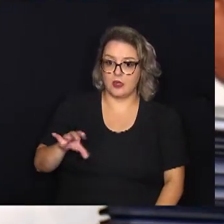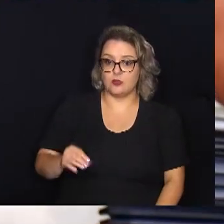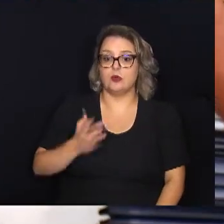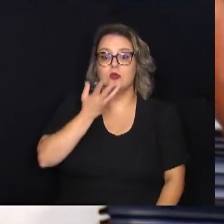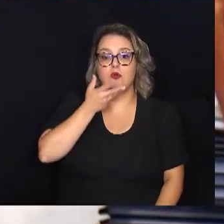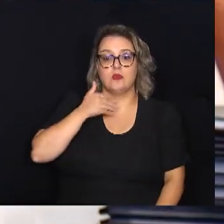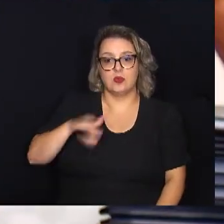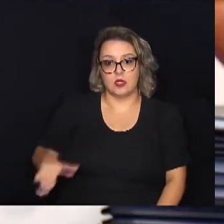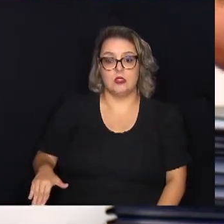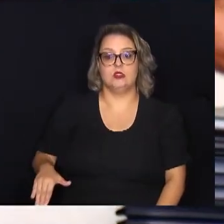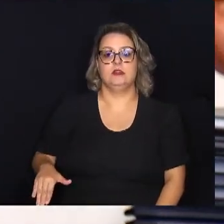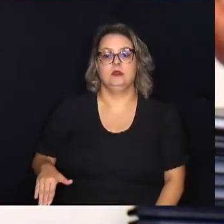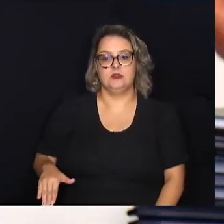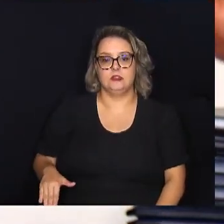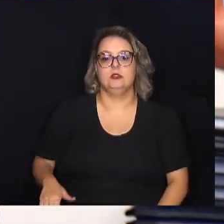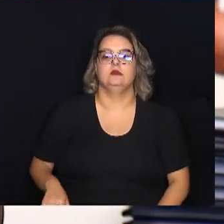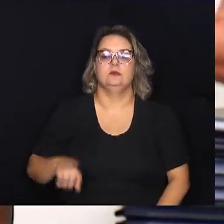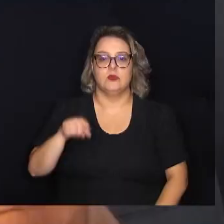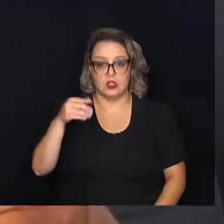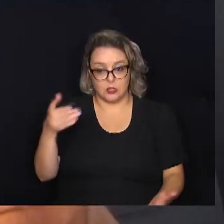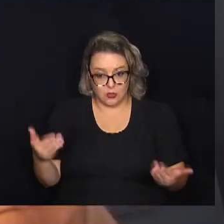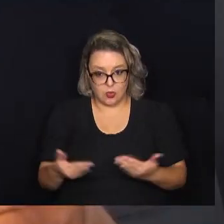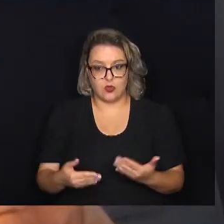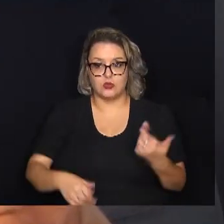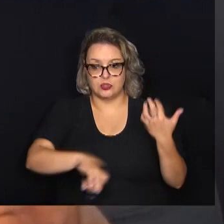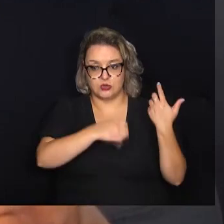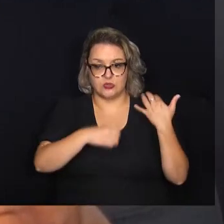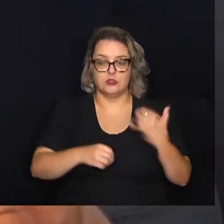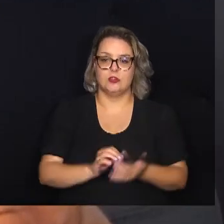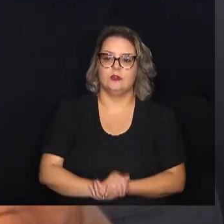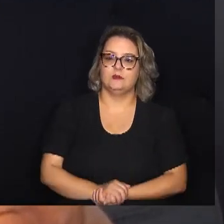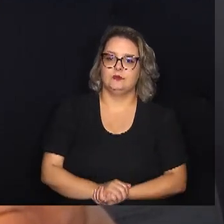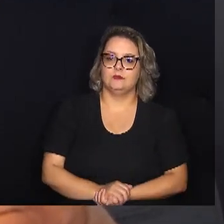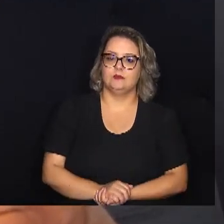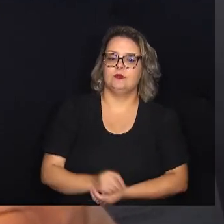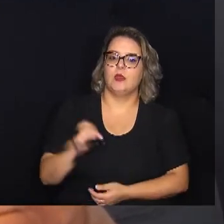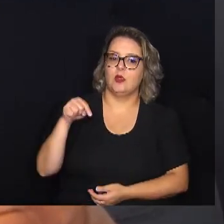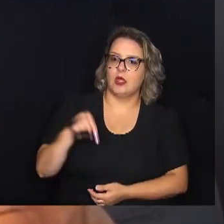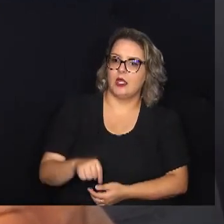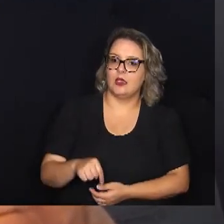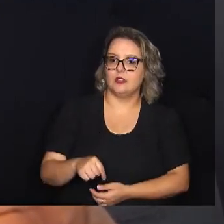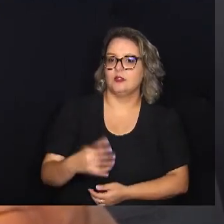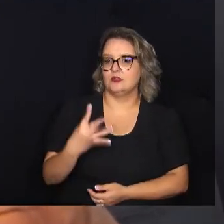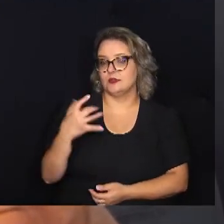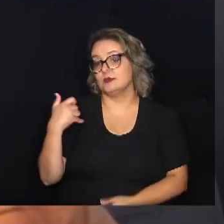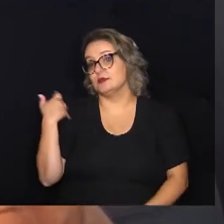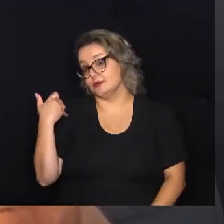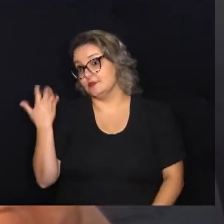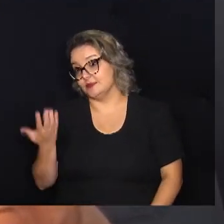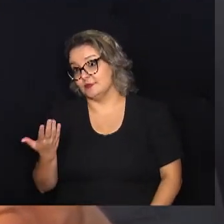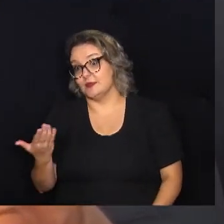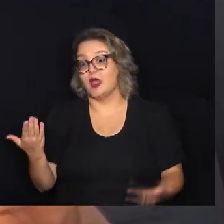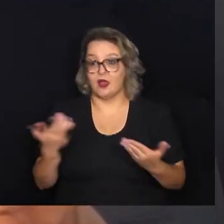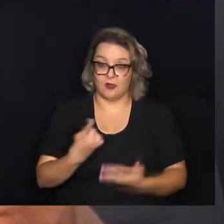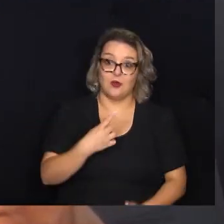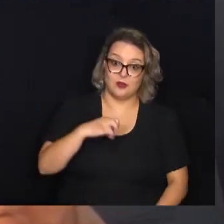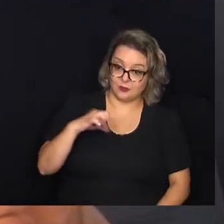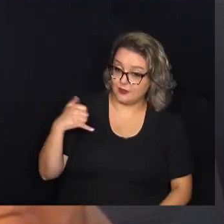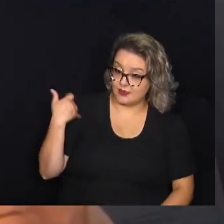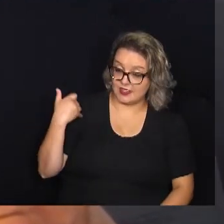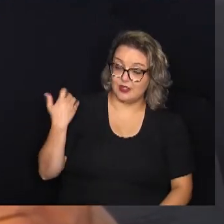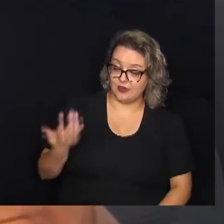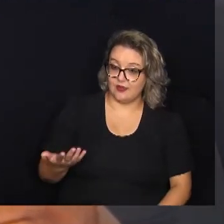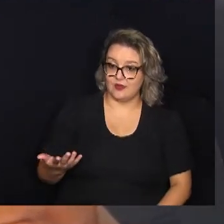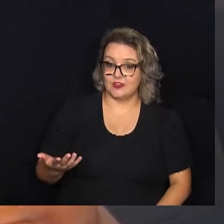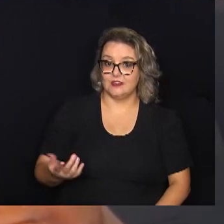hoje é educador cultural de violino. Eu estou aqui no CPTI desde os 4 anos de idade, estou com 19 anos, então